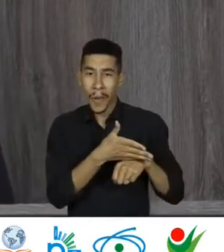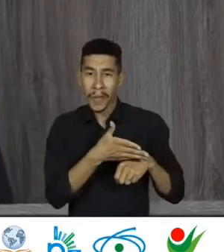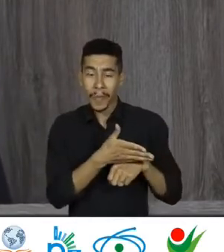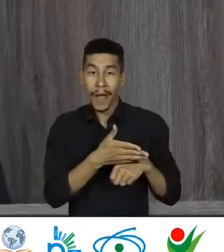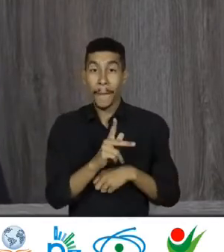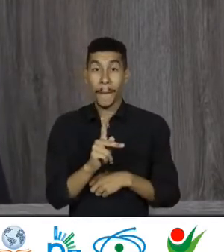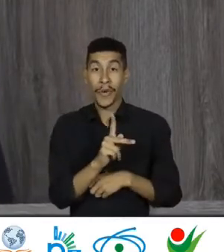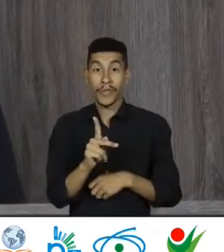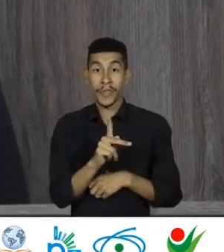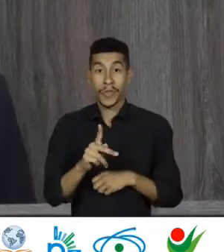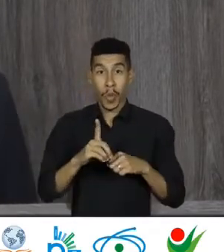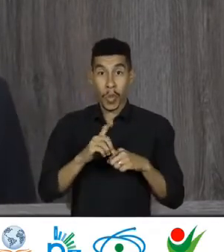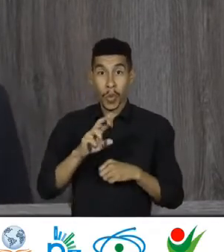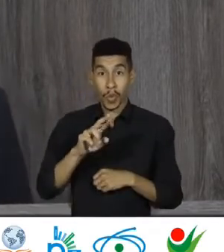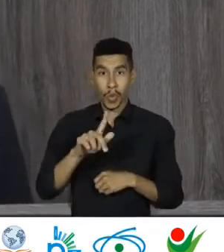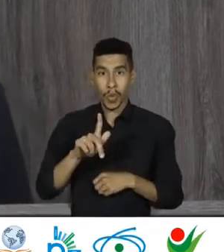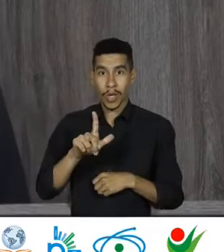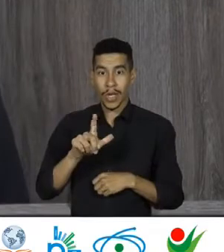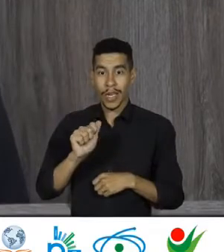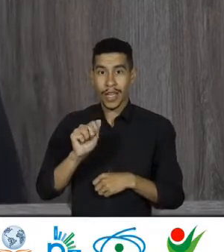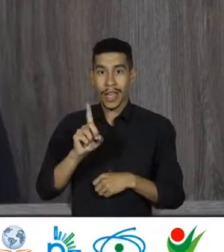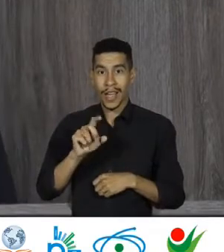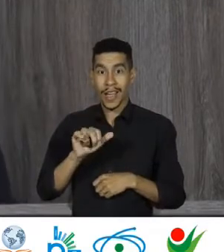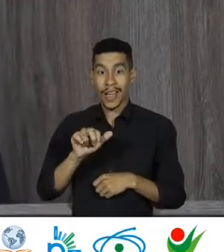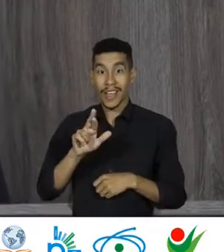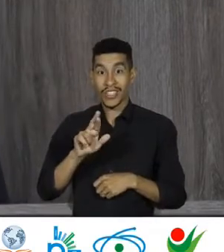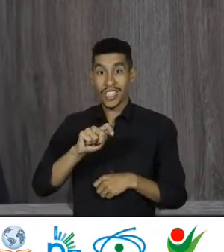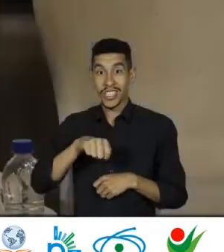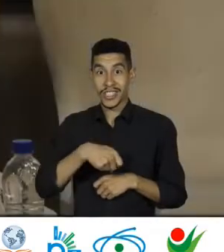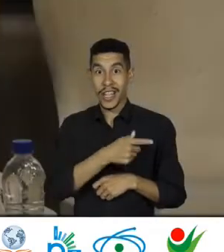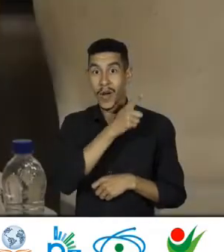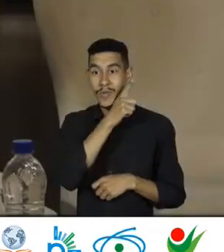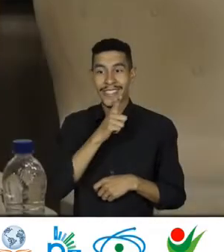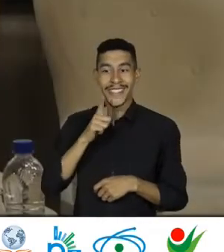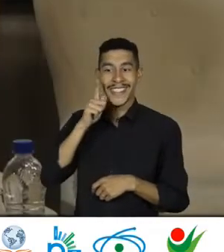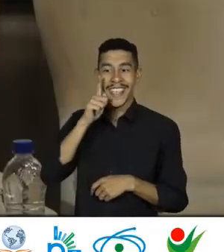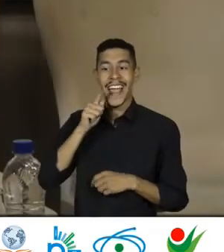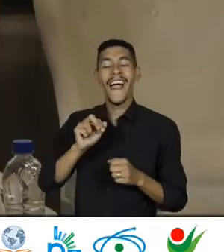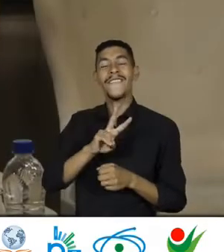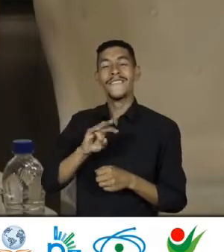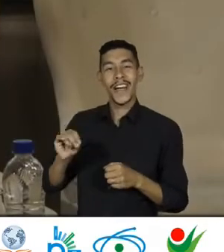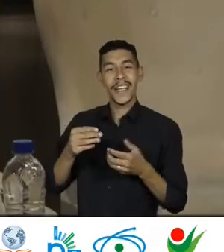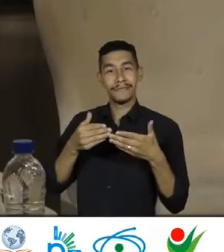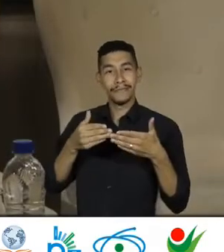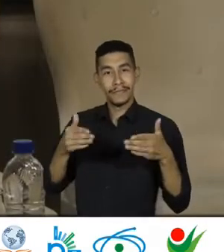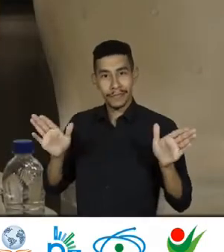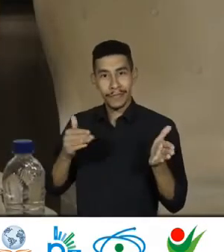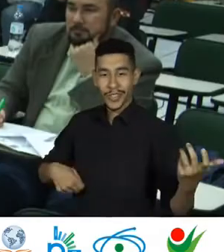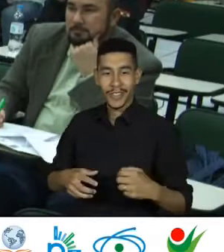professor Dr. Gladir Cabral, que vai fazer esta abertura. Obrigada, professor.